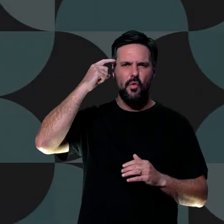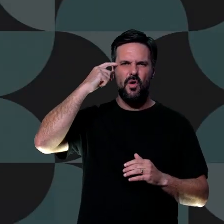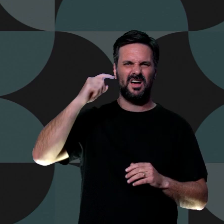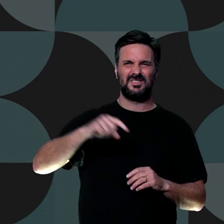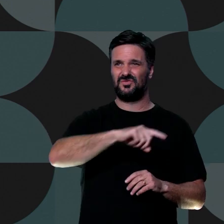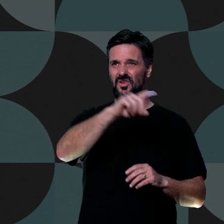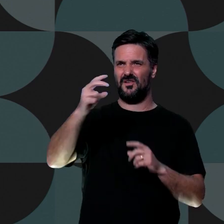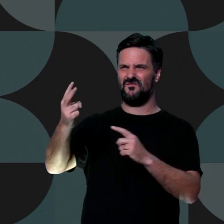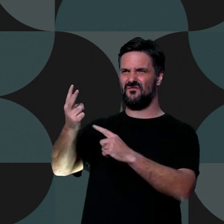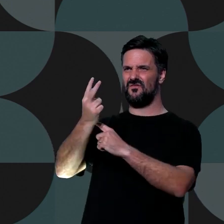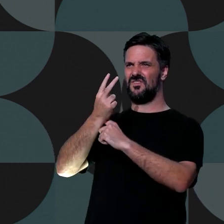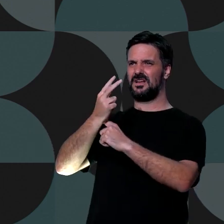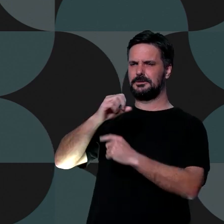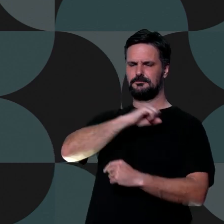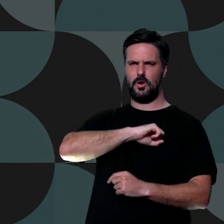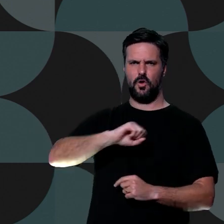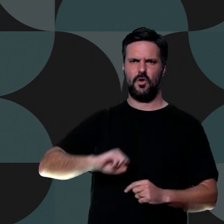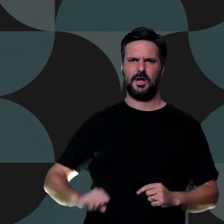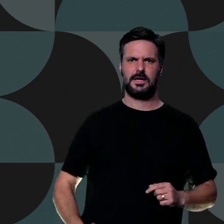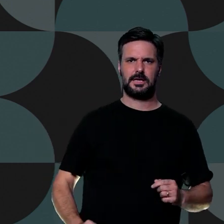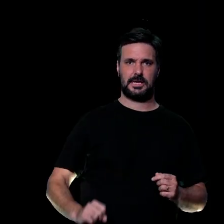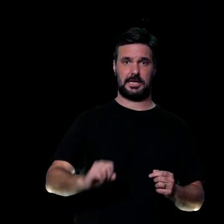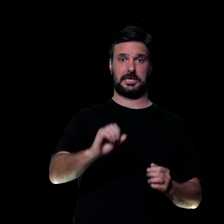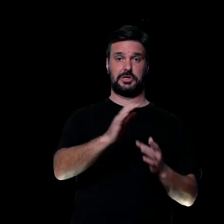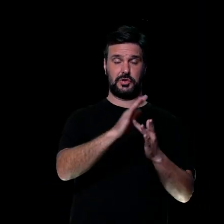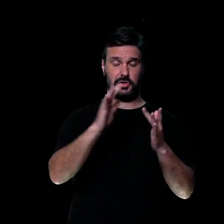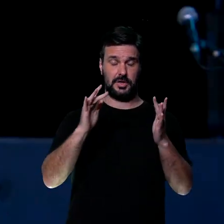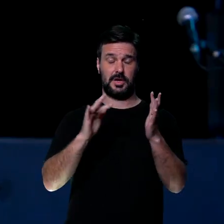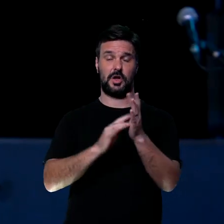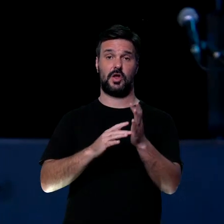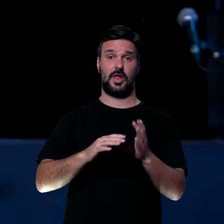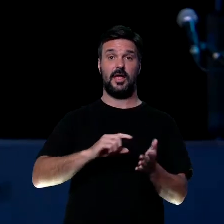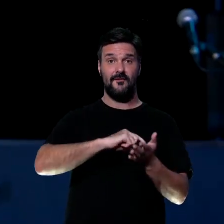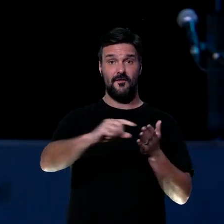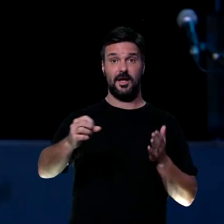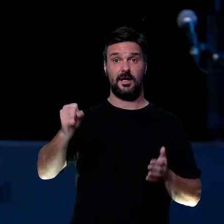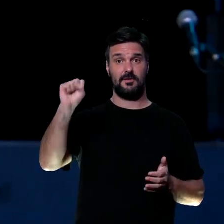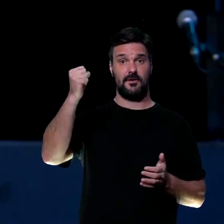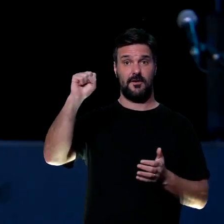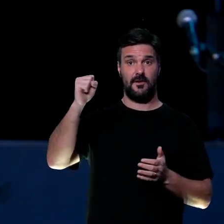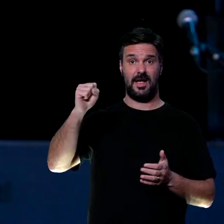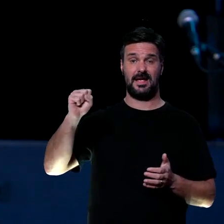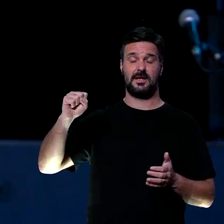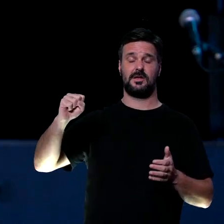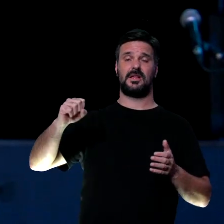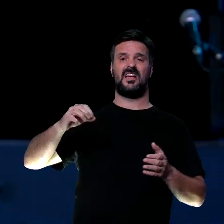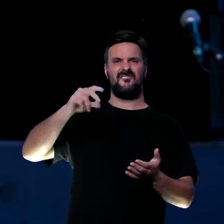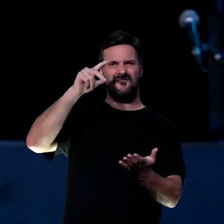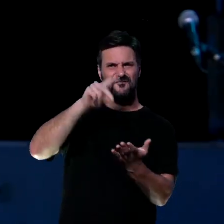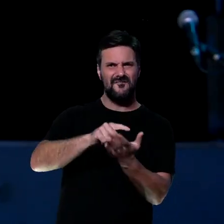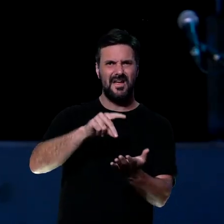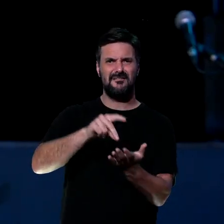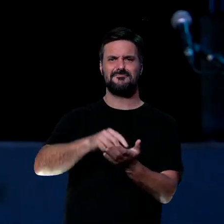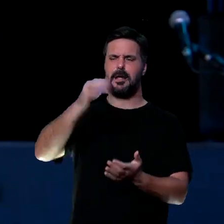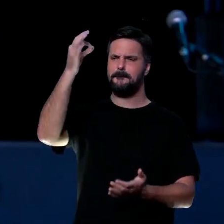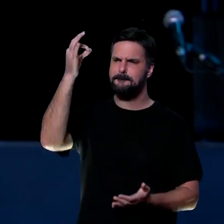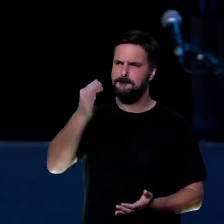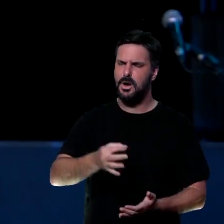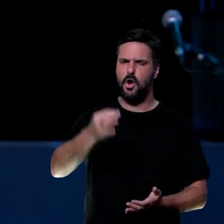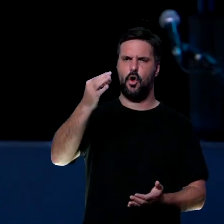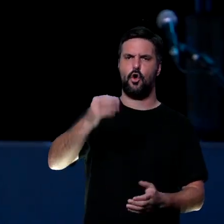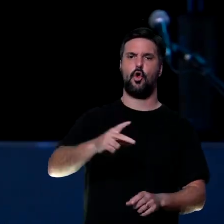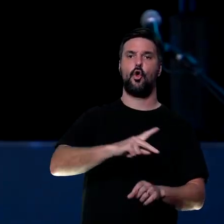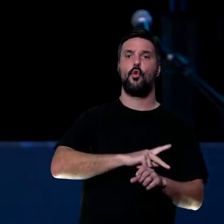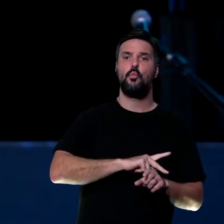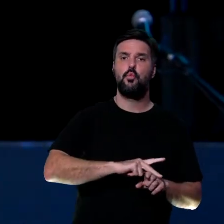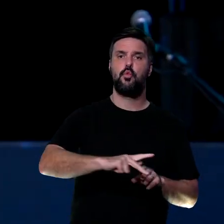mentes em Cristo Jesus. Versículo 8 Finalmente irmãos, tudo que for verdadeiro, tudo que for nobre, tudo que for correto, tudo que for puro,